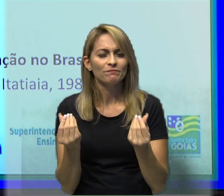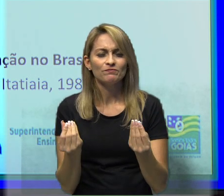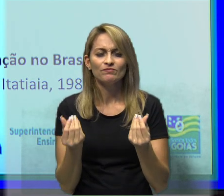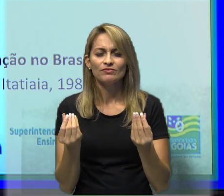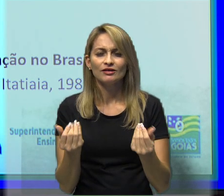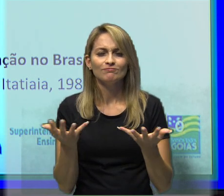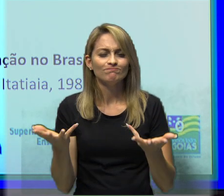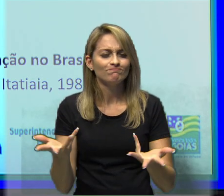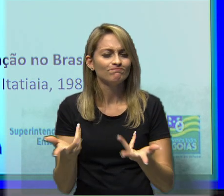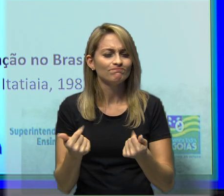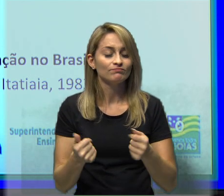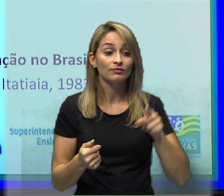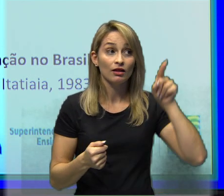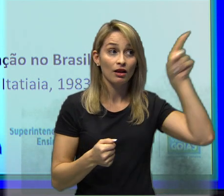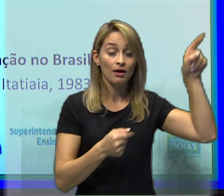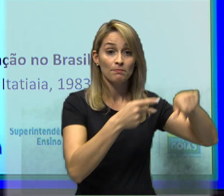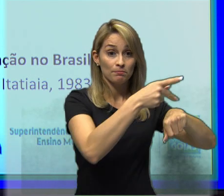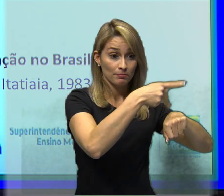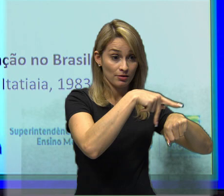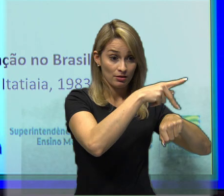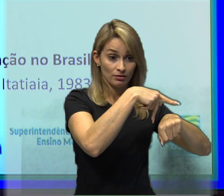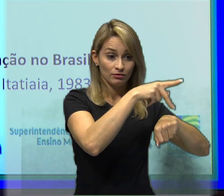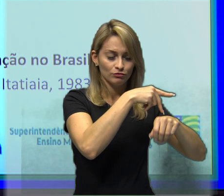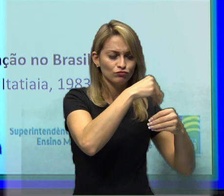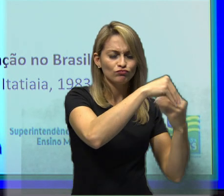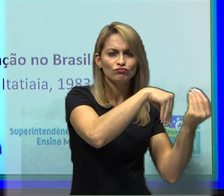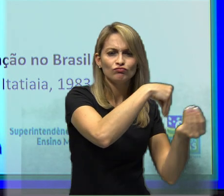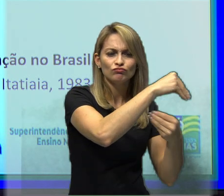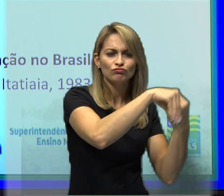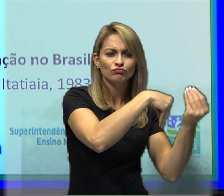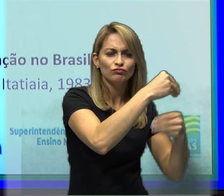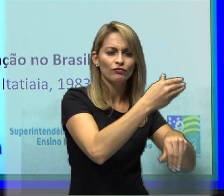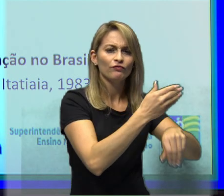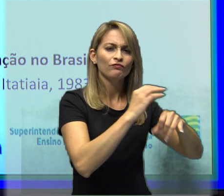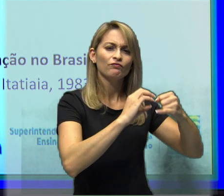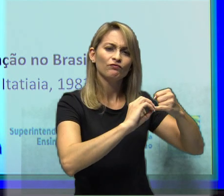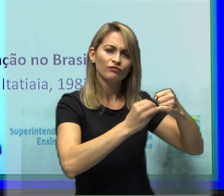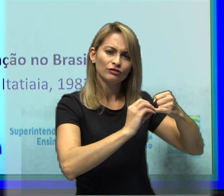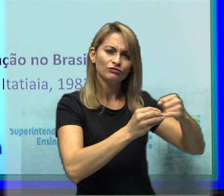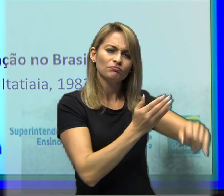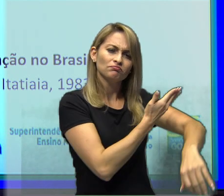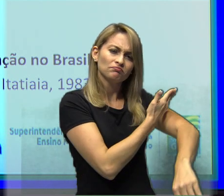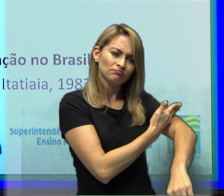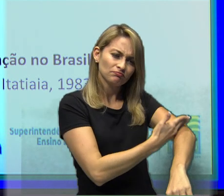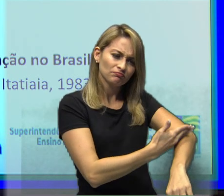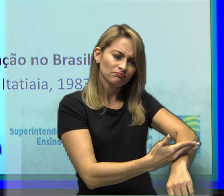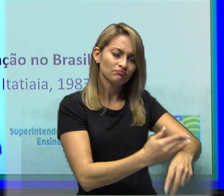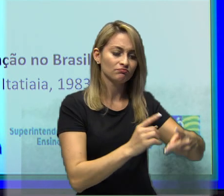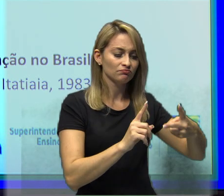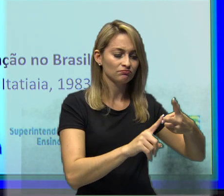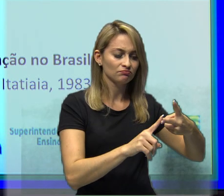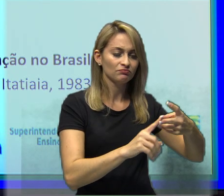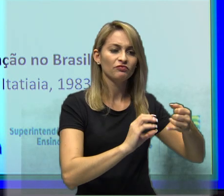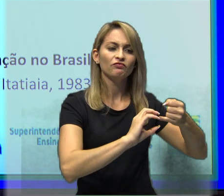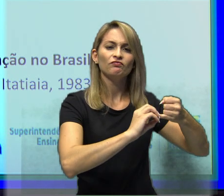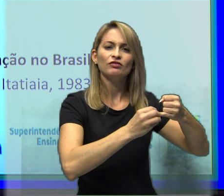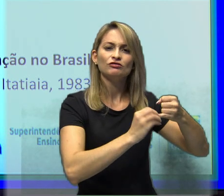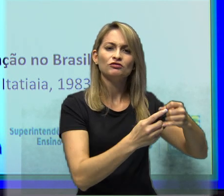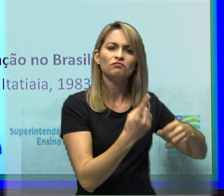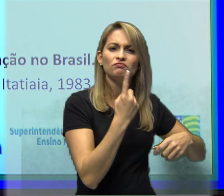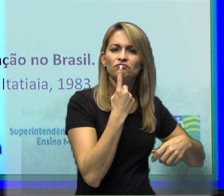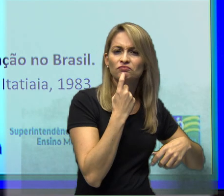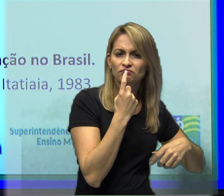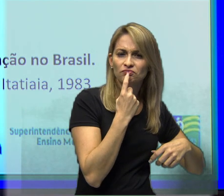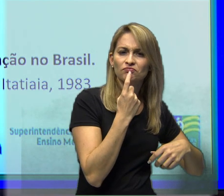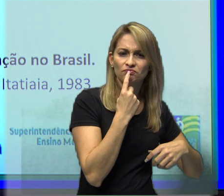É minho e douro litoral, que é a região portuguesa. Ou feijão vermelho na região nordeste, trans os montes.